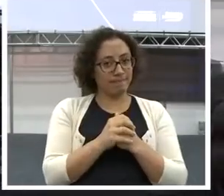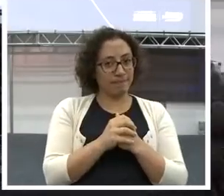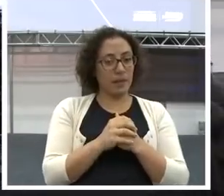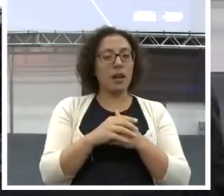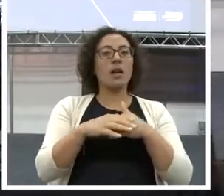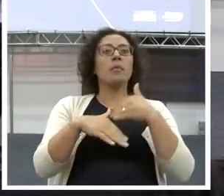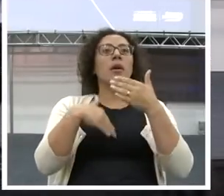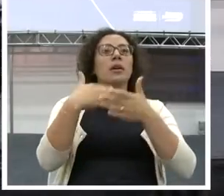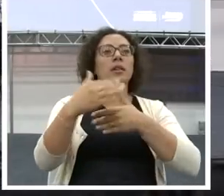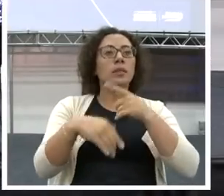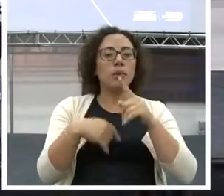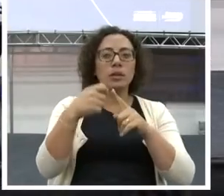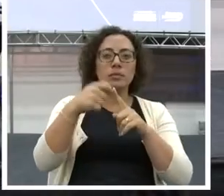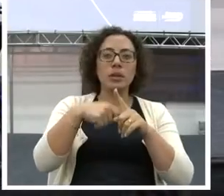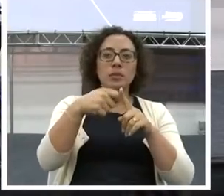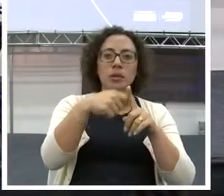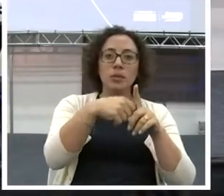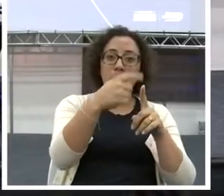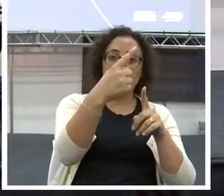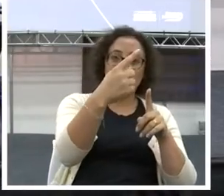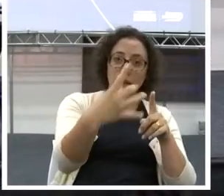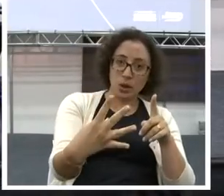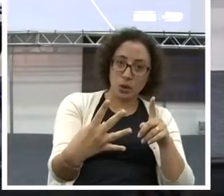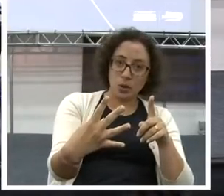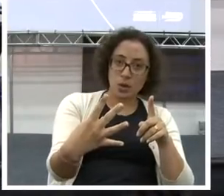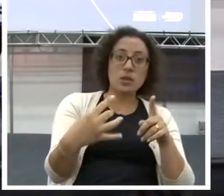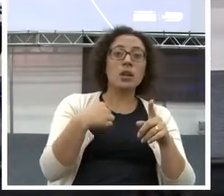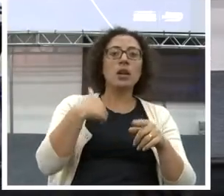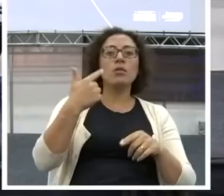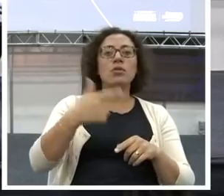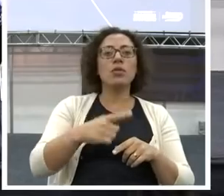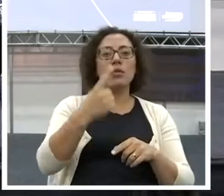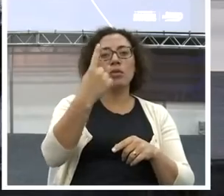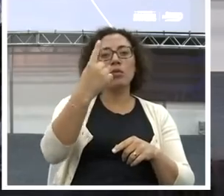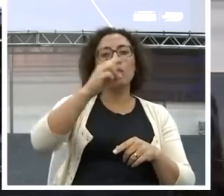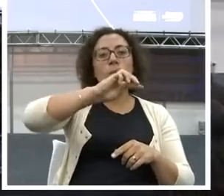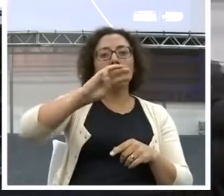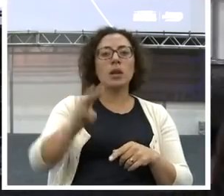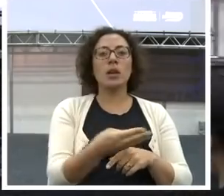Quatorze meses depois. Eu tinha um milhão de reais na minha conta.